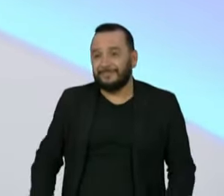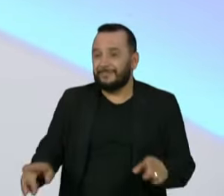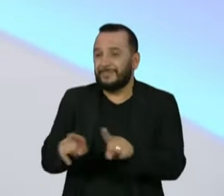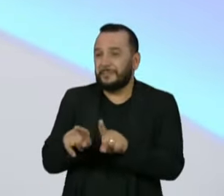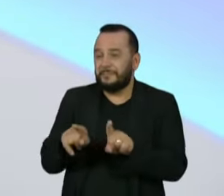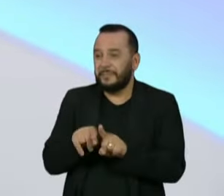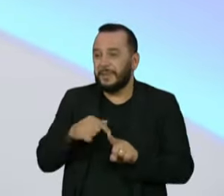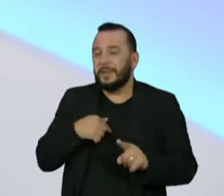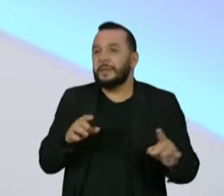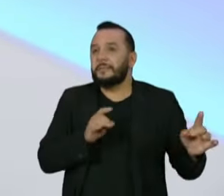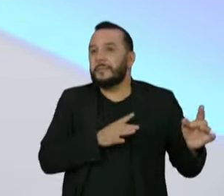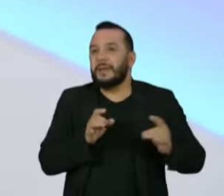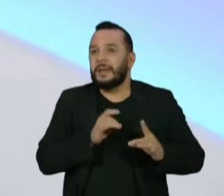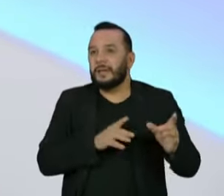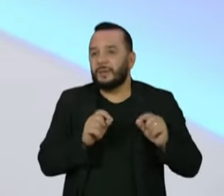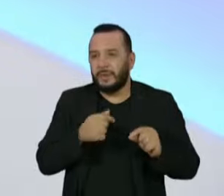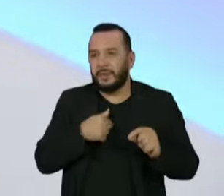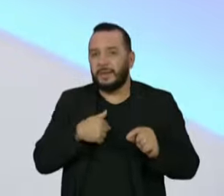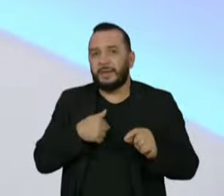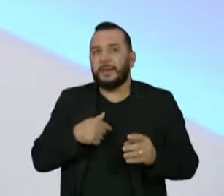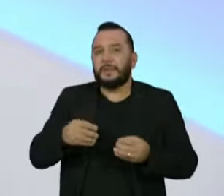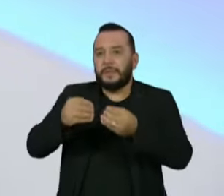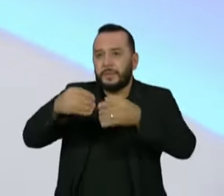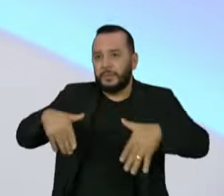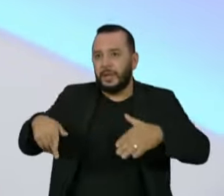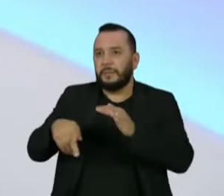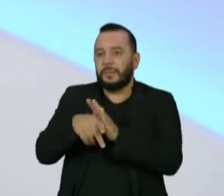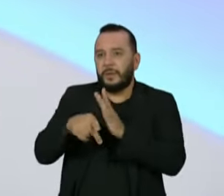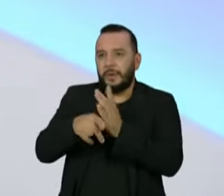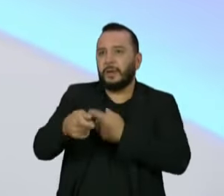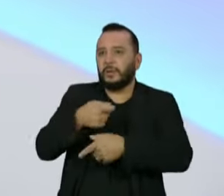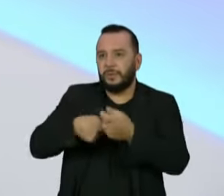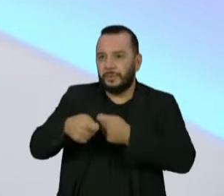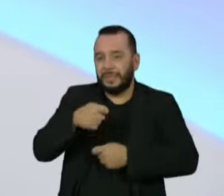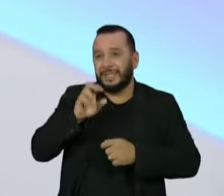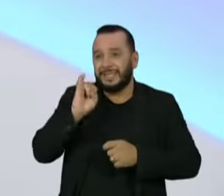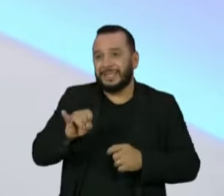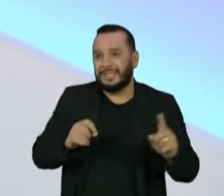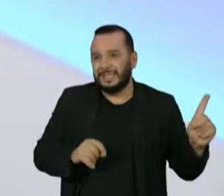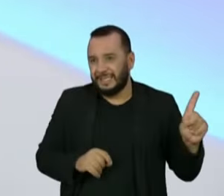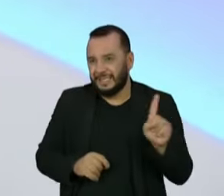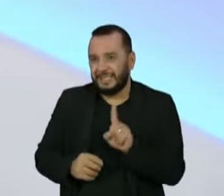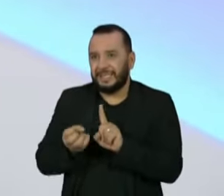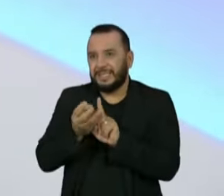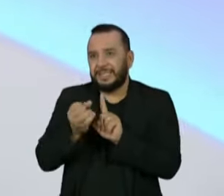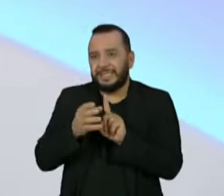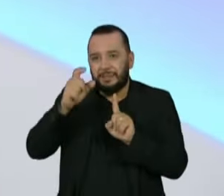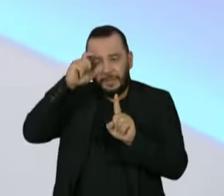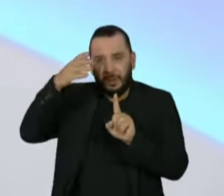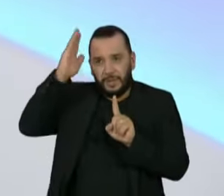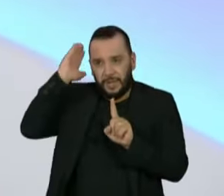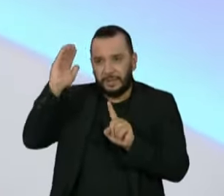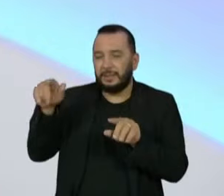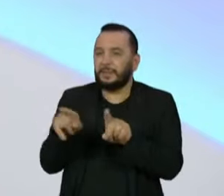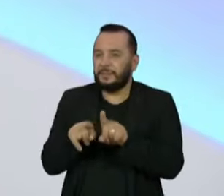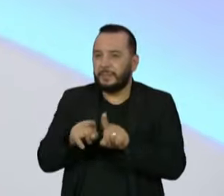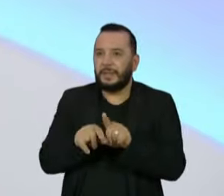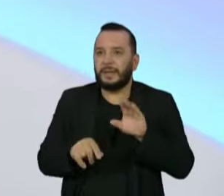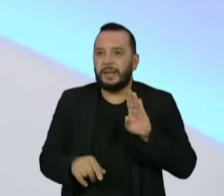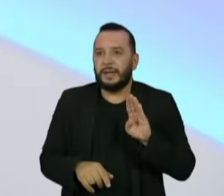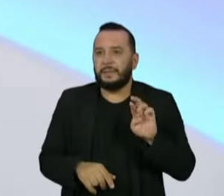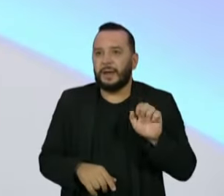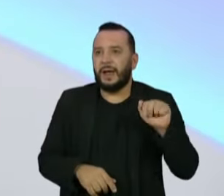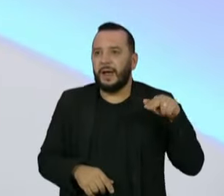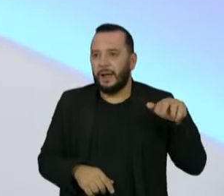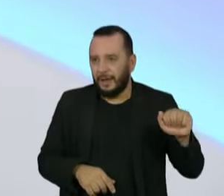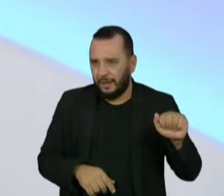receio de ter uma contaminação da economia por conta de uma convocação de Paulo Guedes. Só que tanto Braganeto como Paulo Guedes tem função essencial na